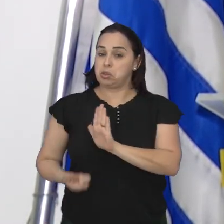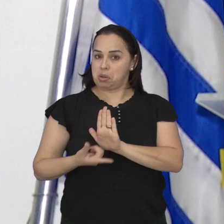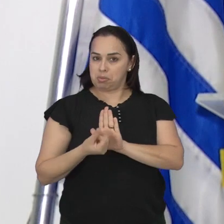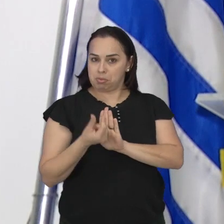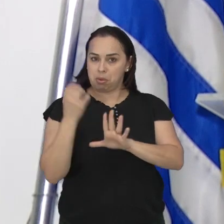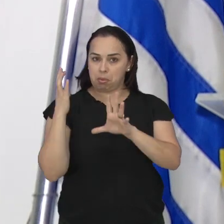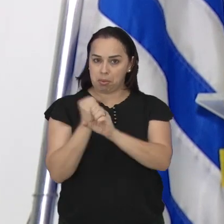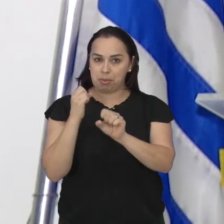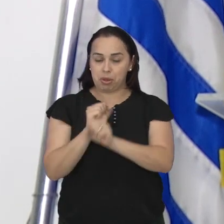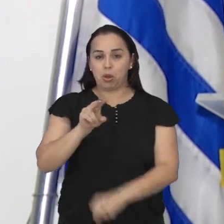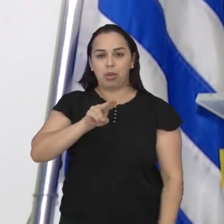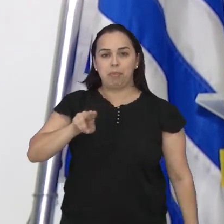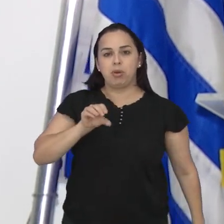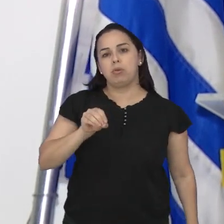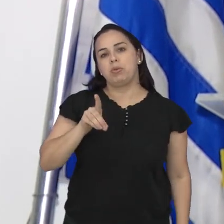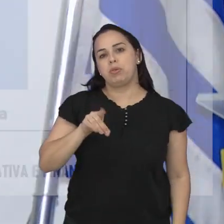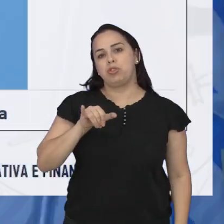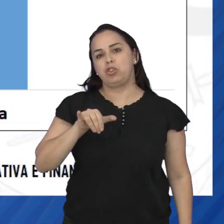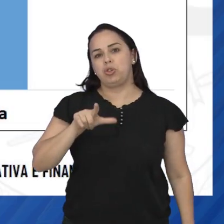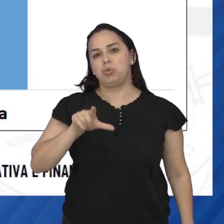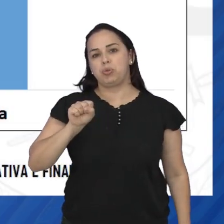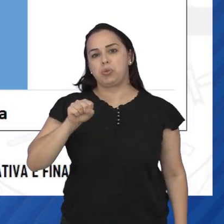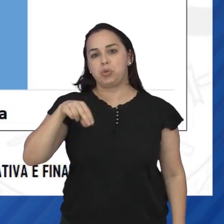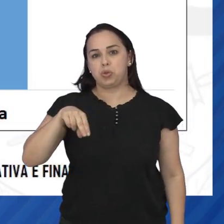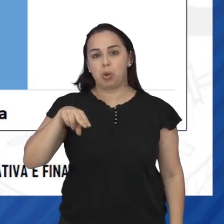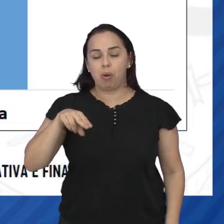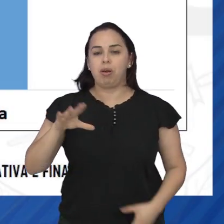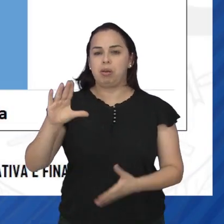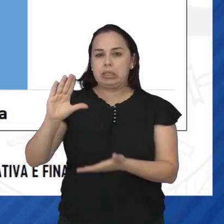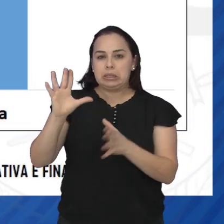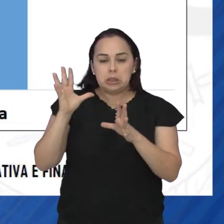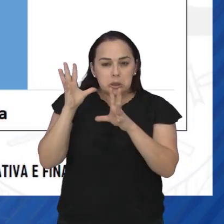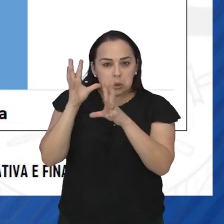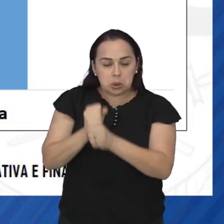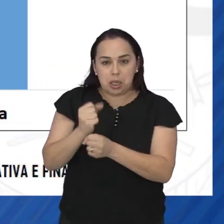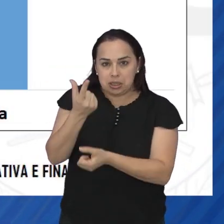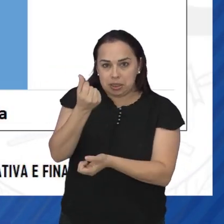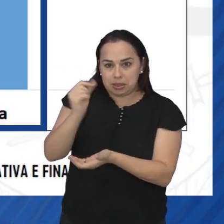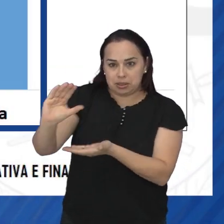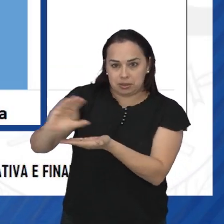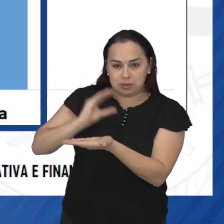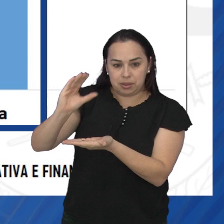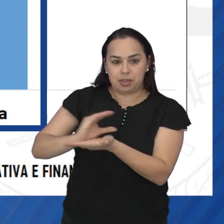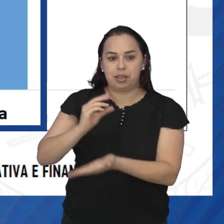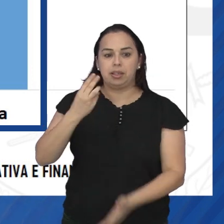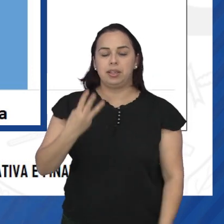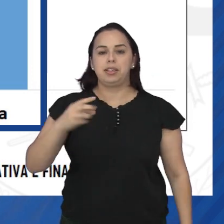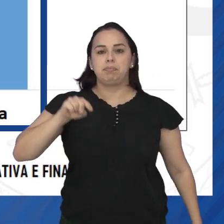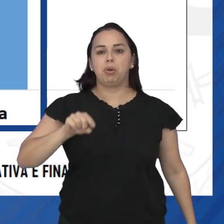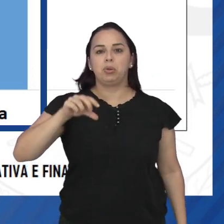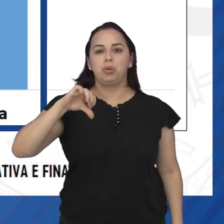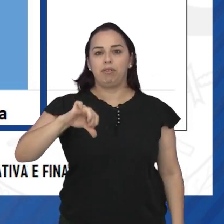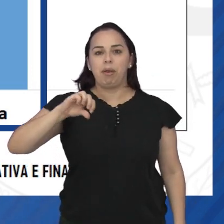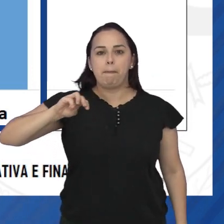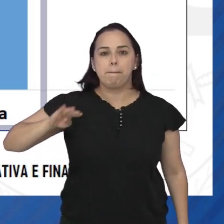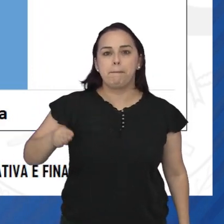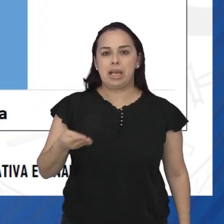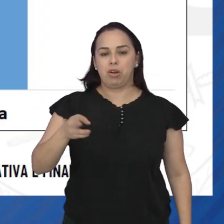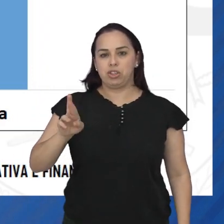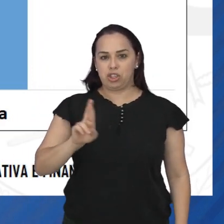Finanças, o Dilson Brás Jr., a receita total arrecadada no período foi de R$ 3,9 bilhões,